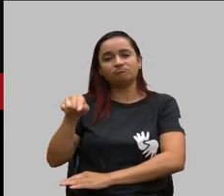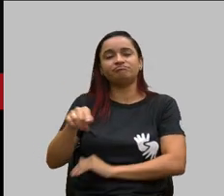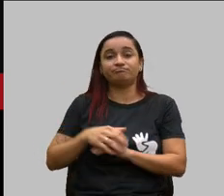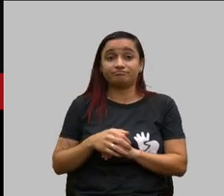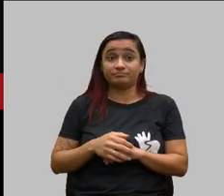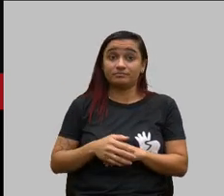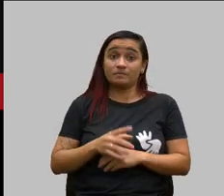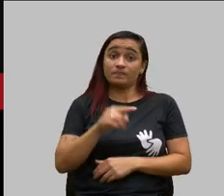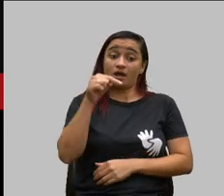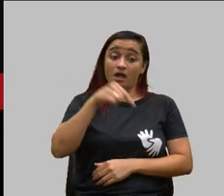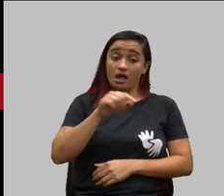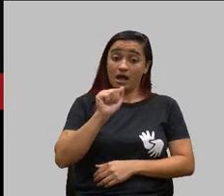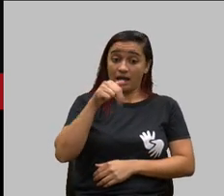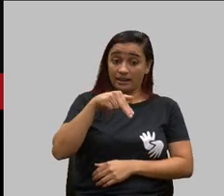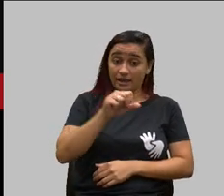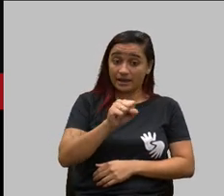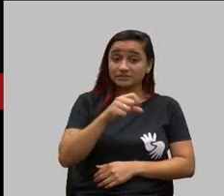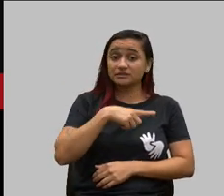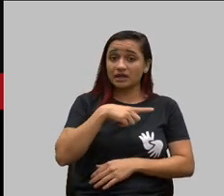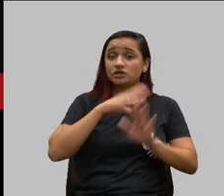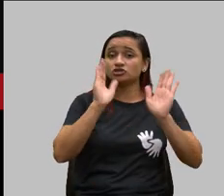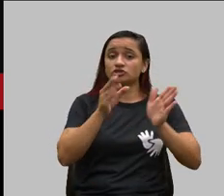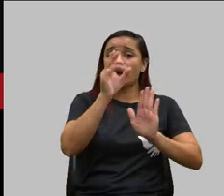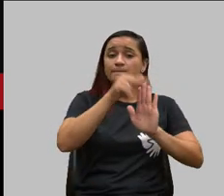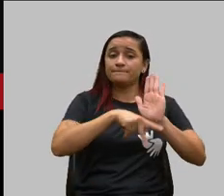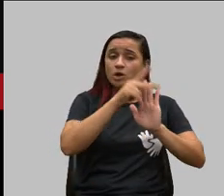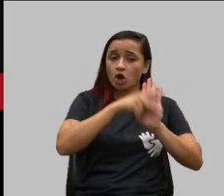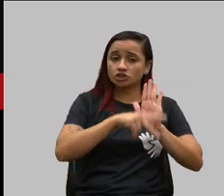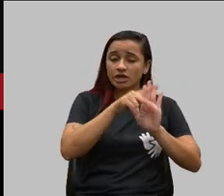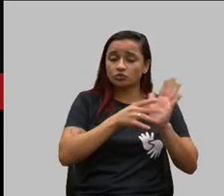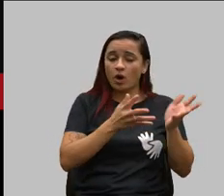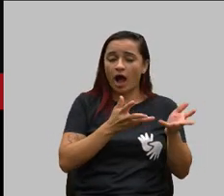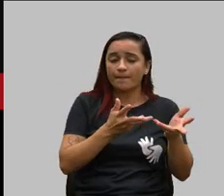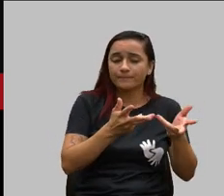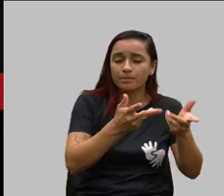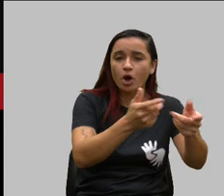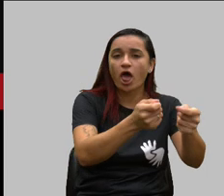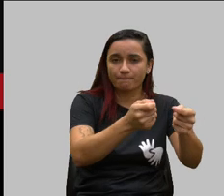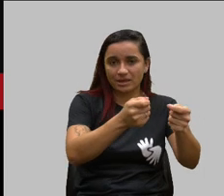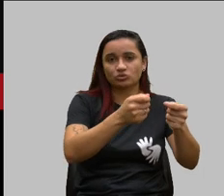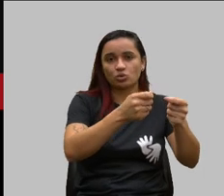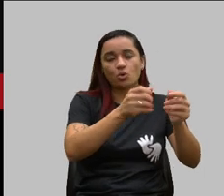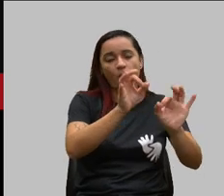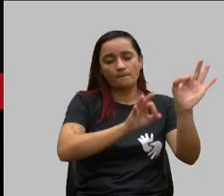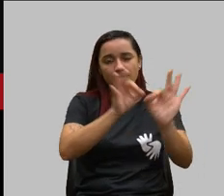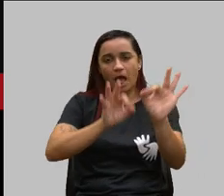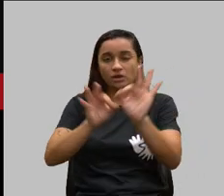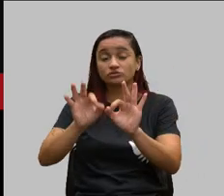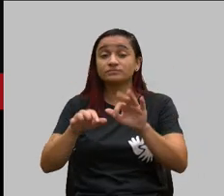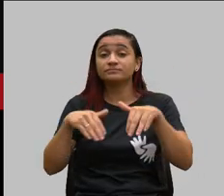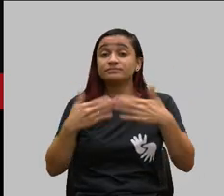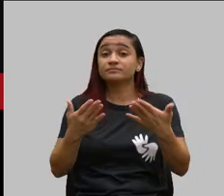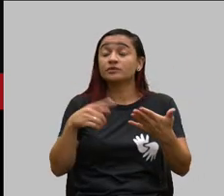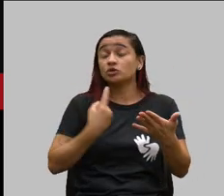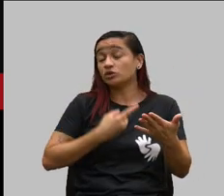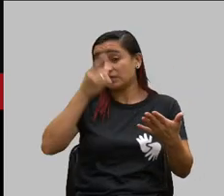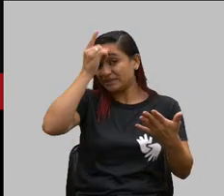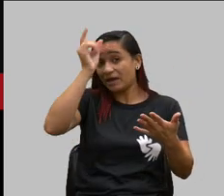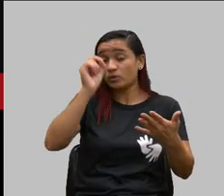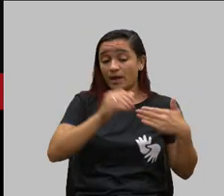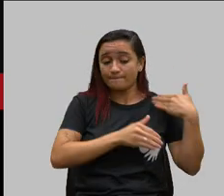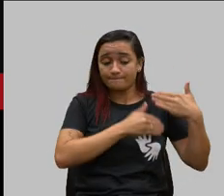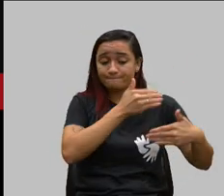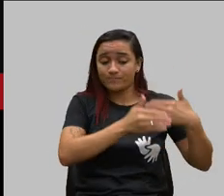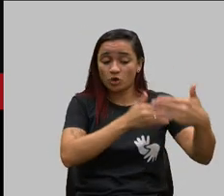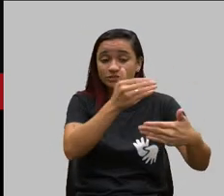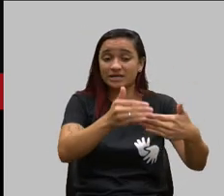está com um projeto de aprimoramento do guia de planos e a ideia é que o processo de portabilidade deixe de ficar